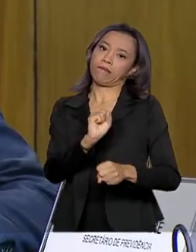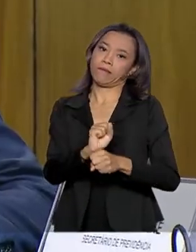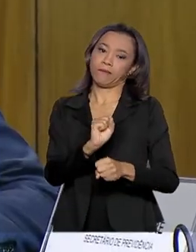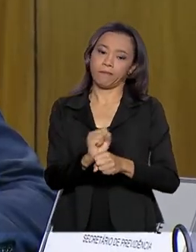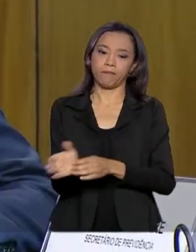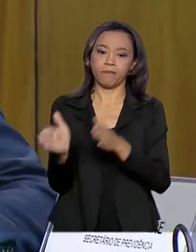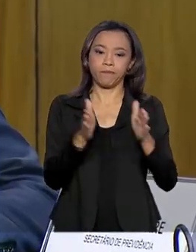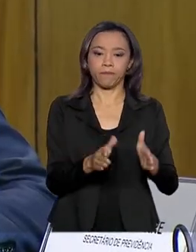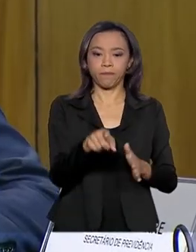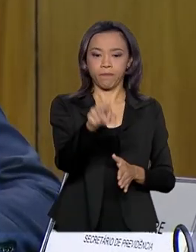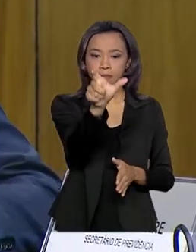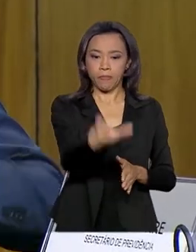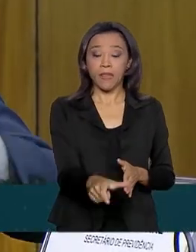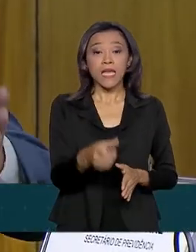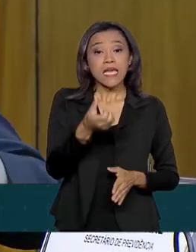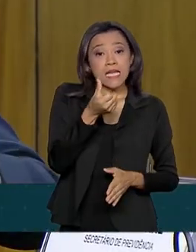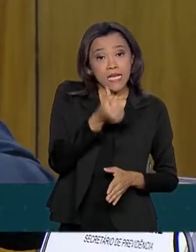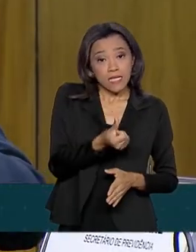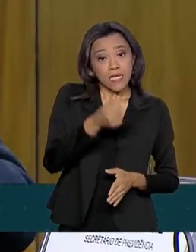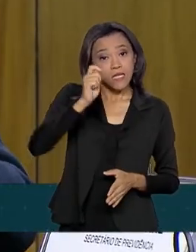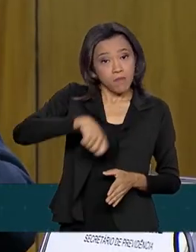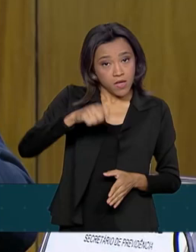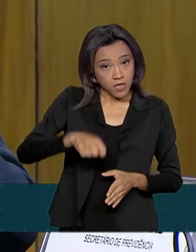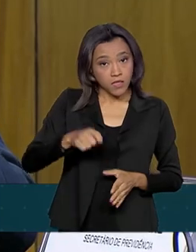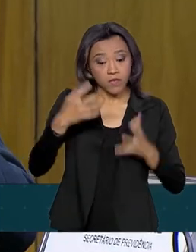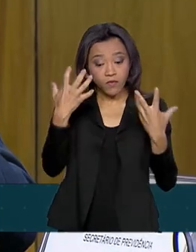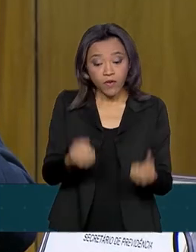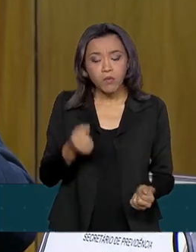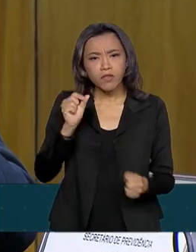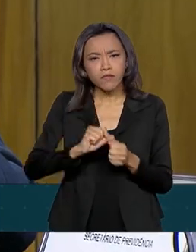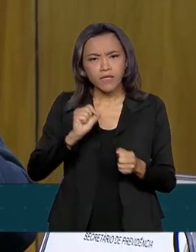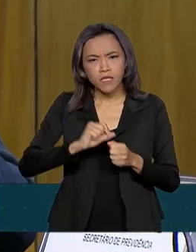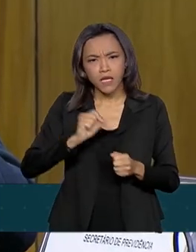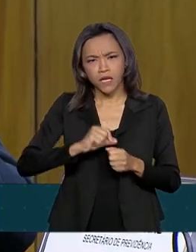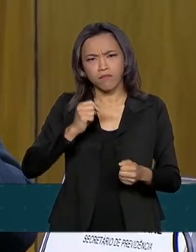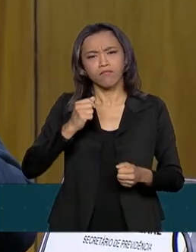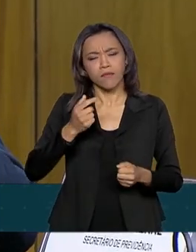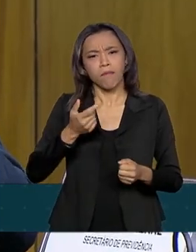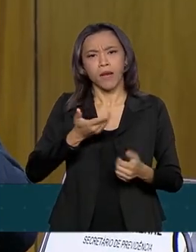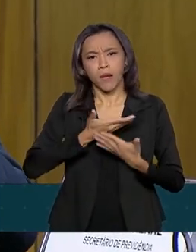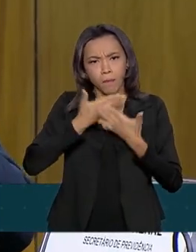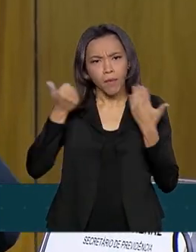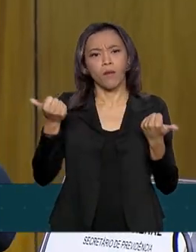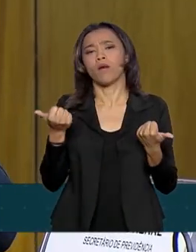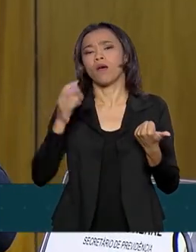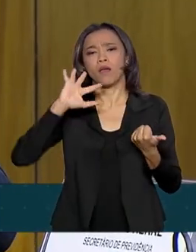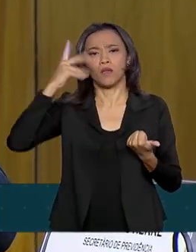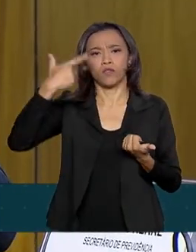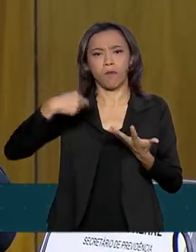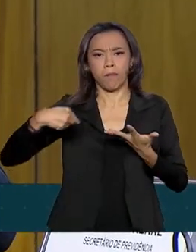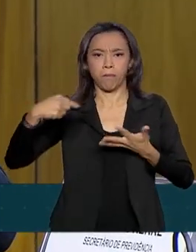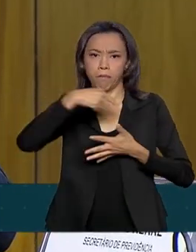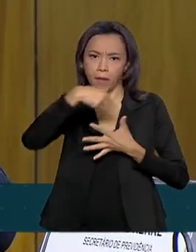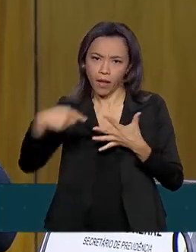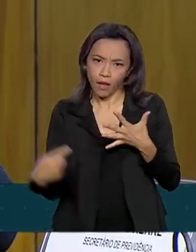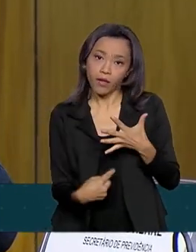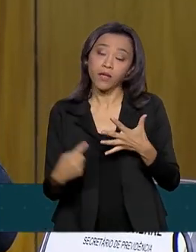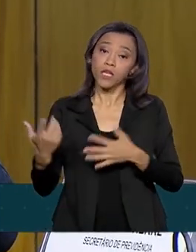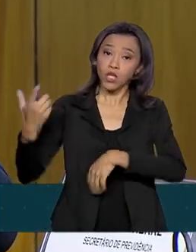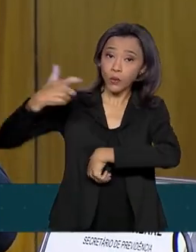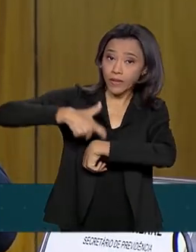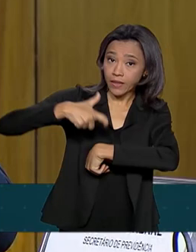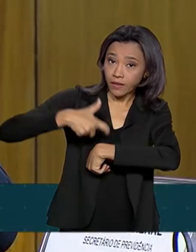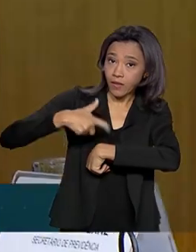Em seis meses estaremos fazendo tudo o que entrou no fluxo e aí sim o tempo médio de análise